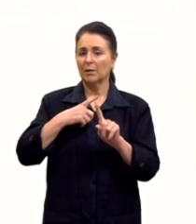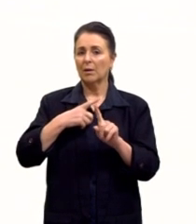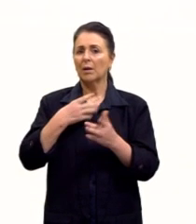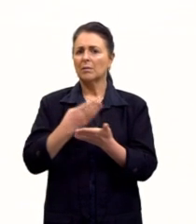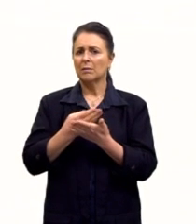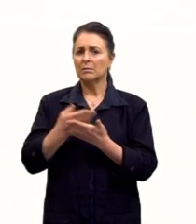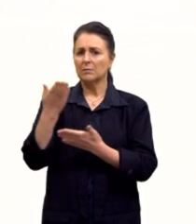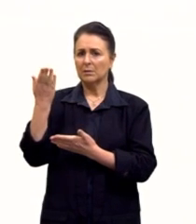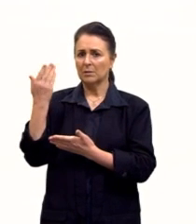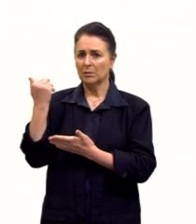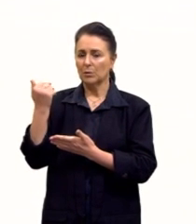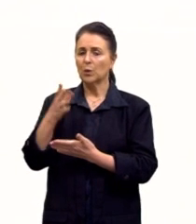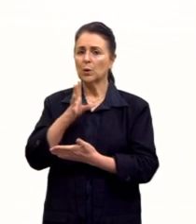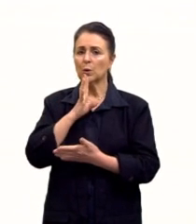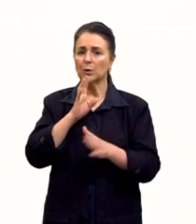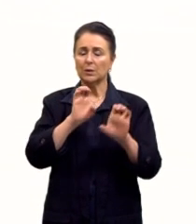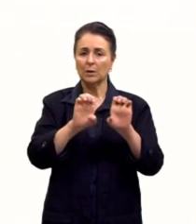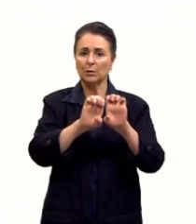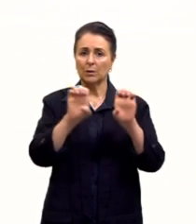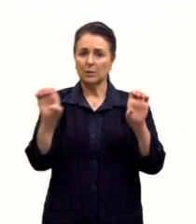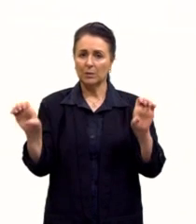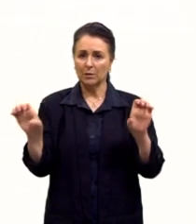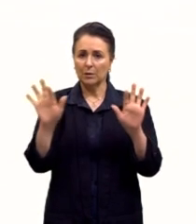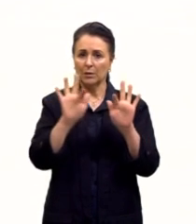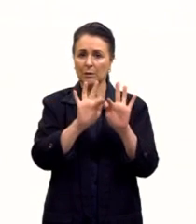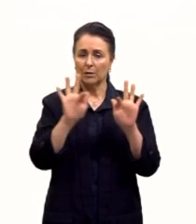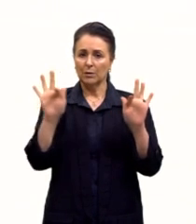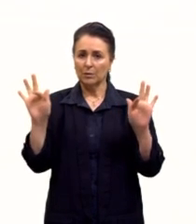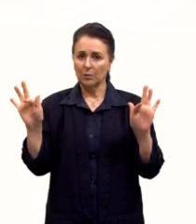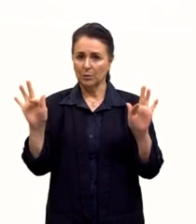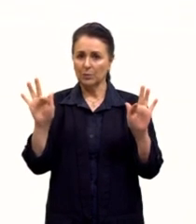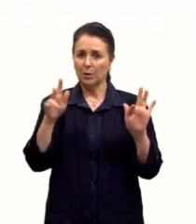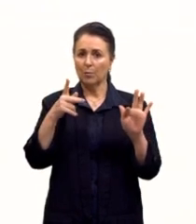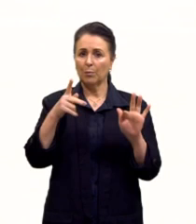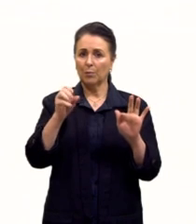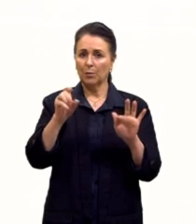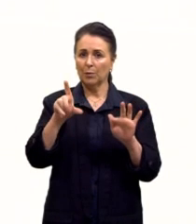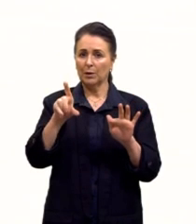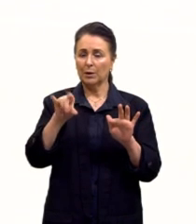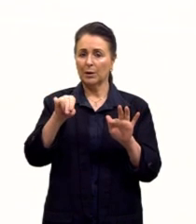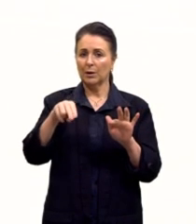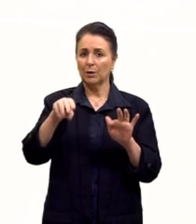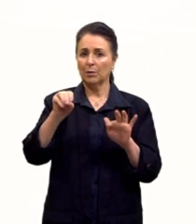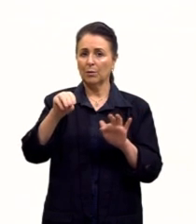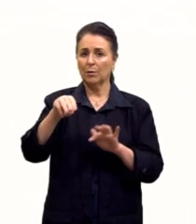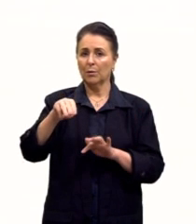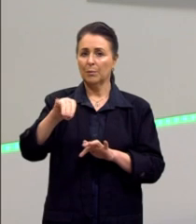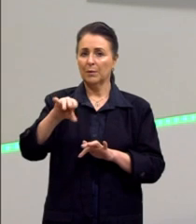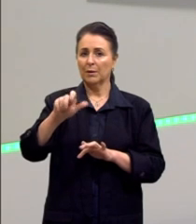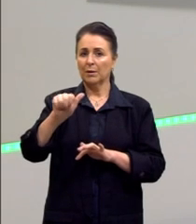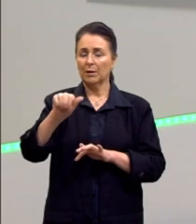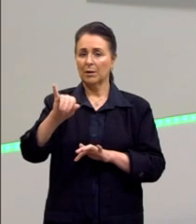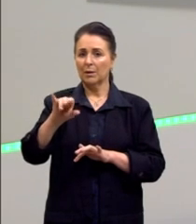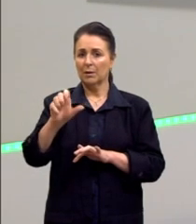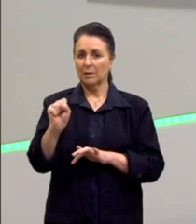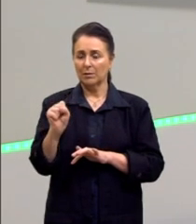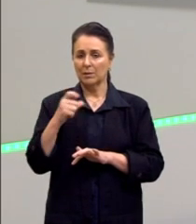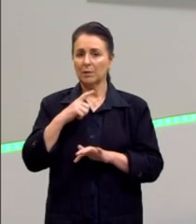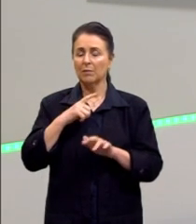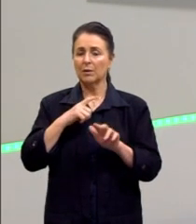pouco de equações, funções polinomiais, e nós vimos a equação exponencial.